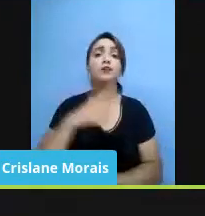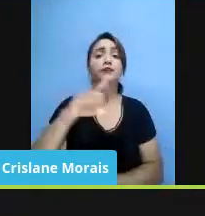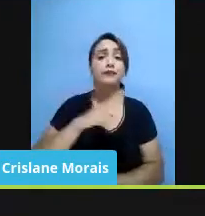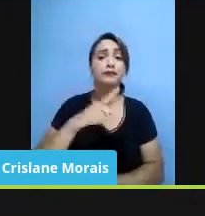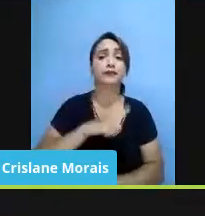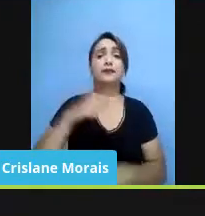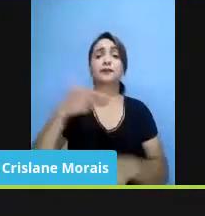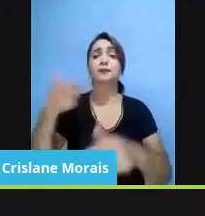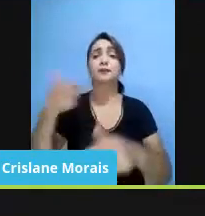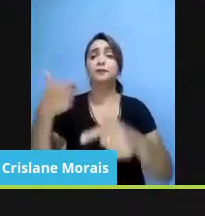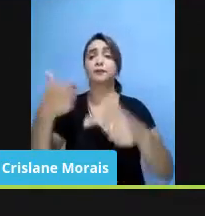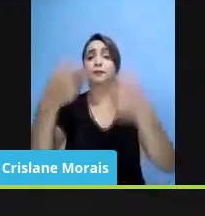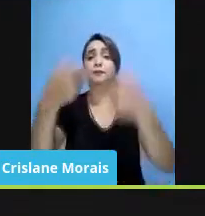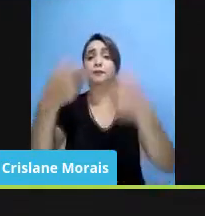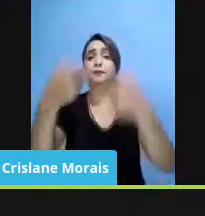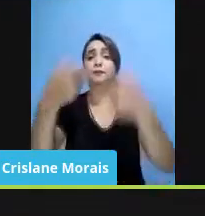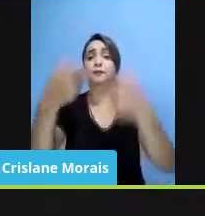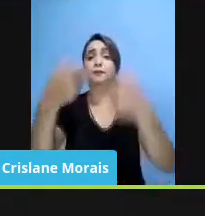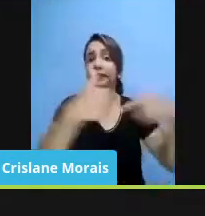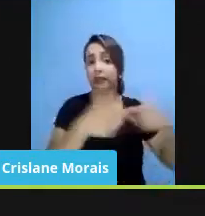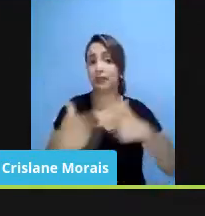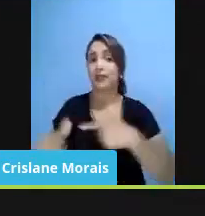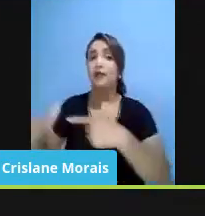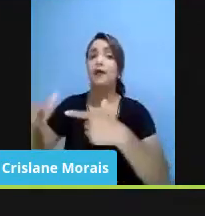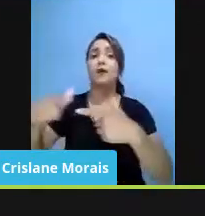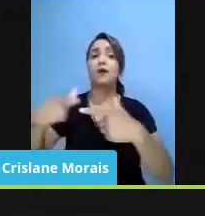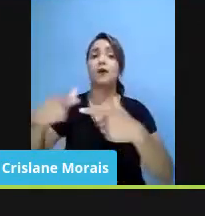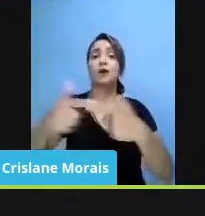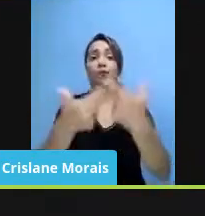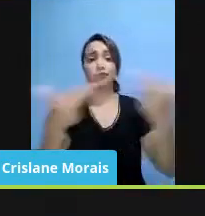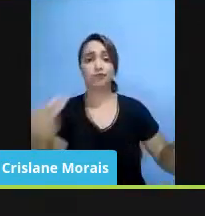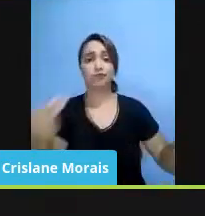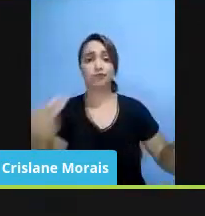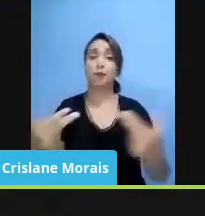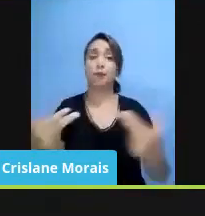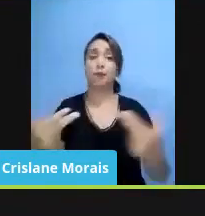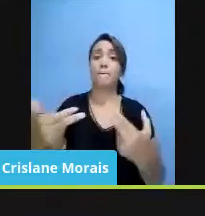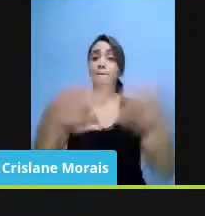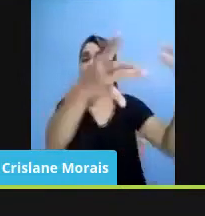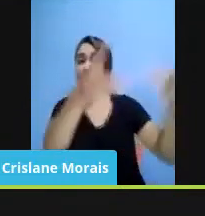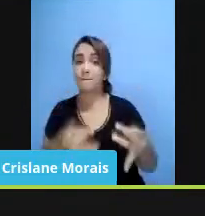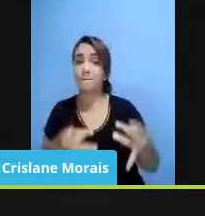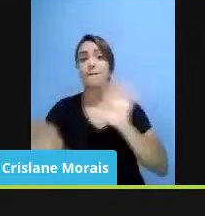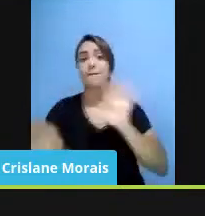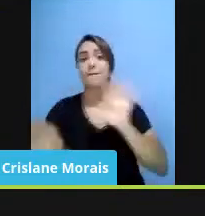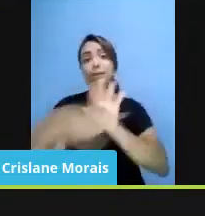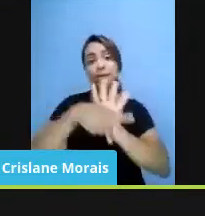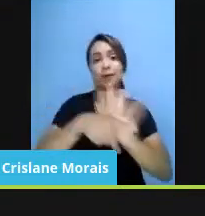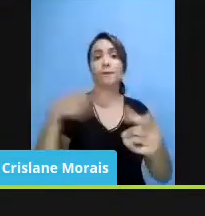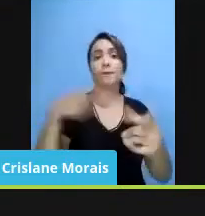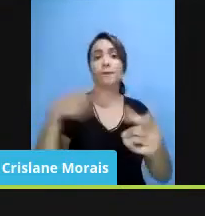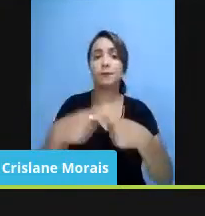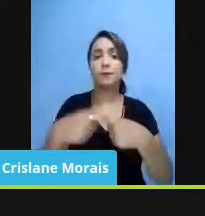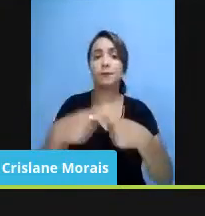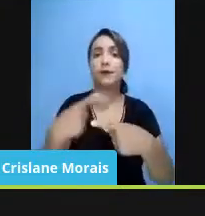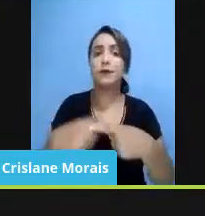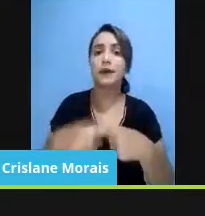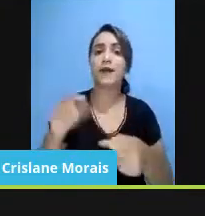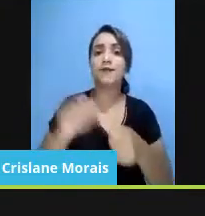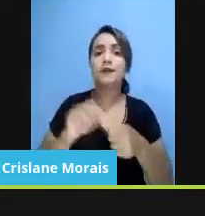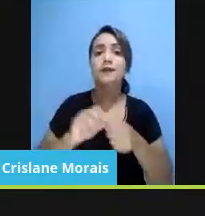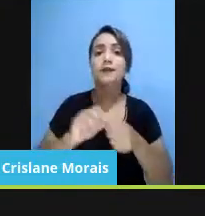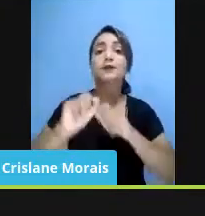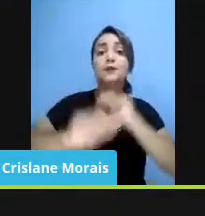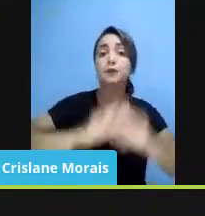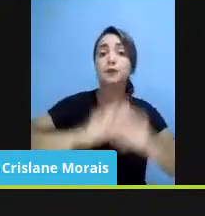trabalhado? A gente tem trabalhado com casos específicos porque o que eles estão fazendo é que